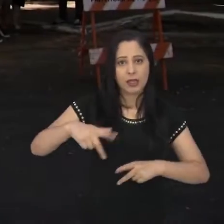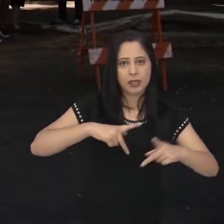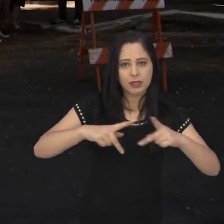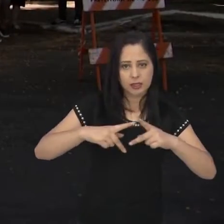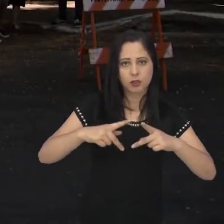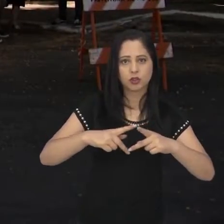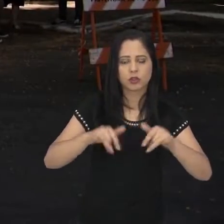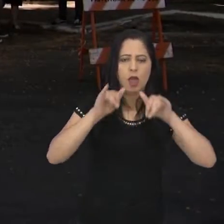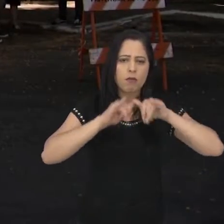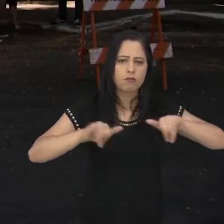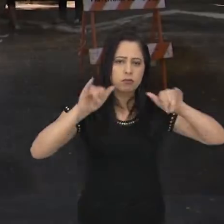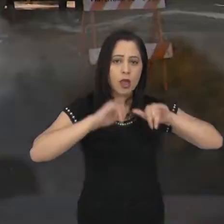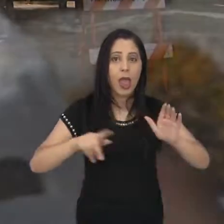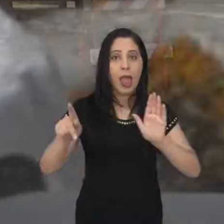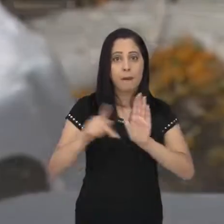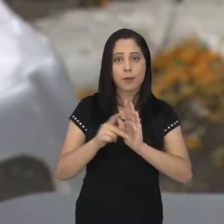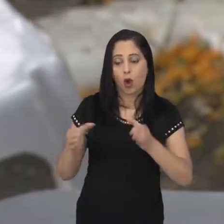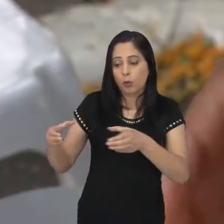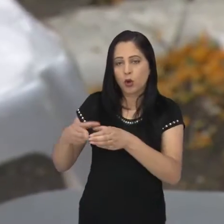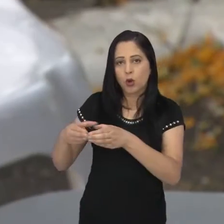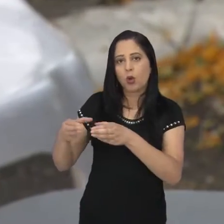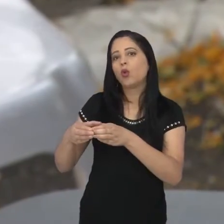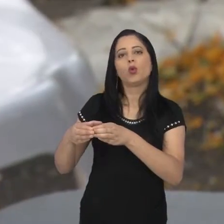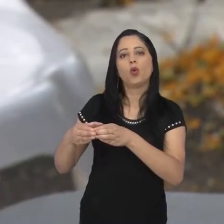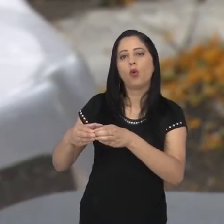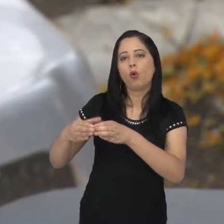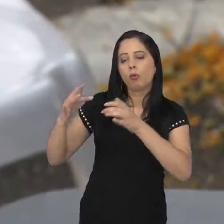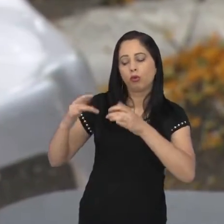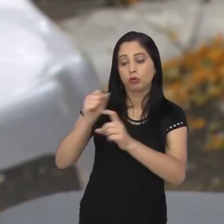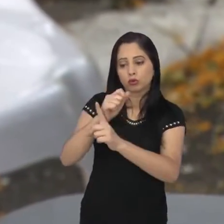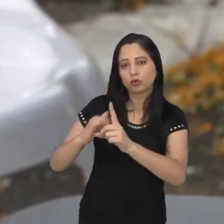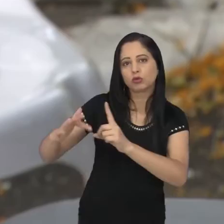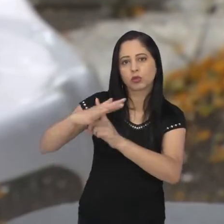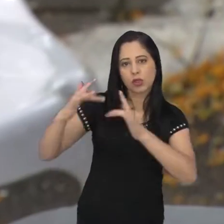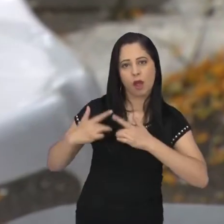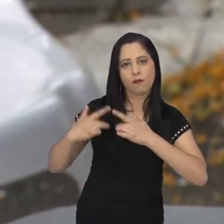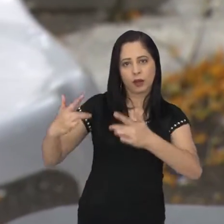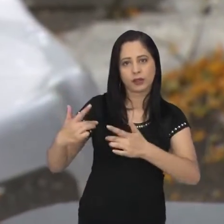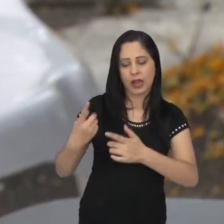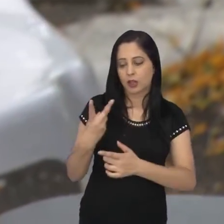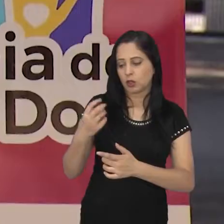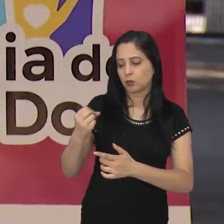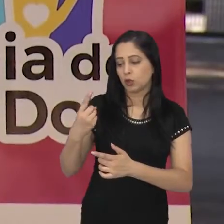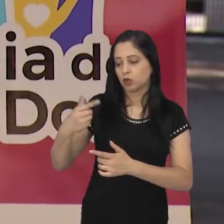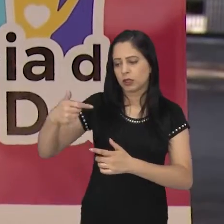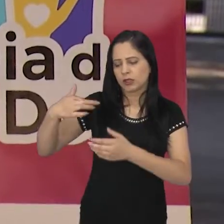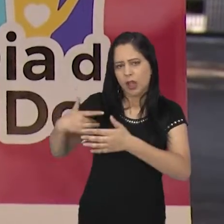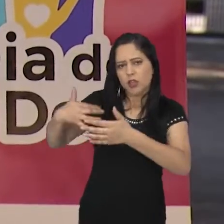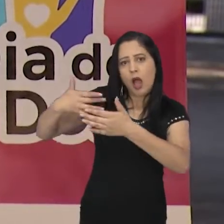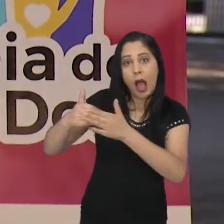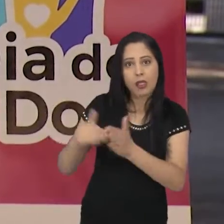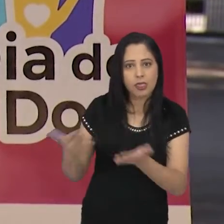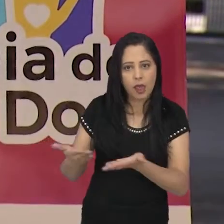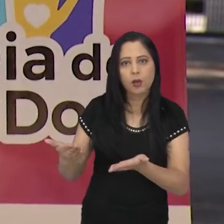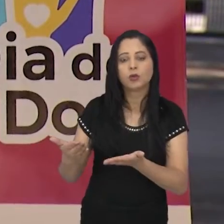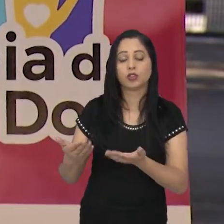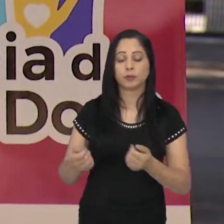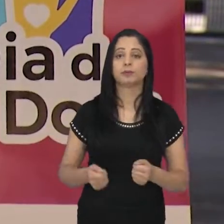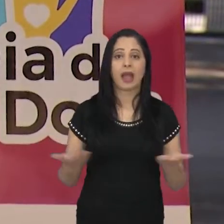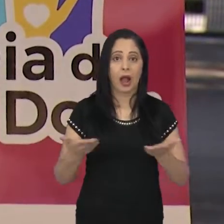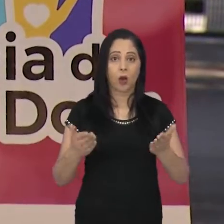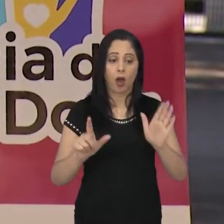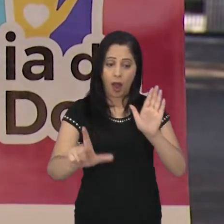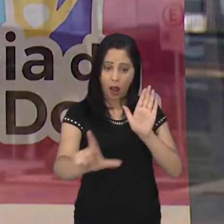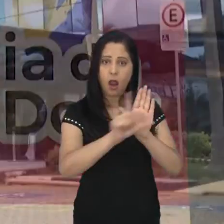a campanha é organizada pelo Fundo Social de Solidariedade desde o ano de 2017. Campanha é essa que se tornou lei